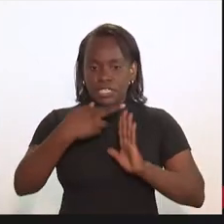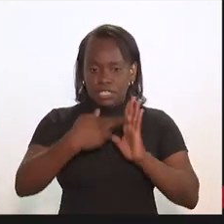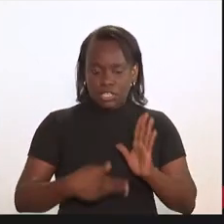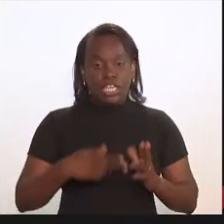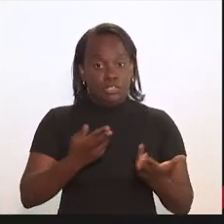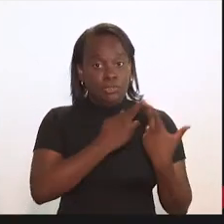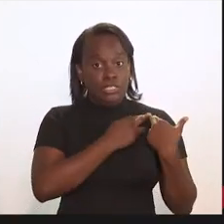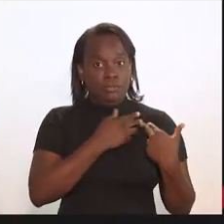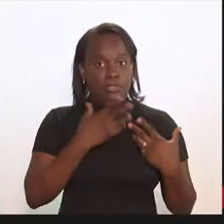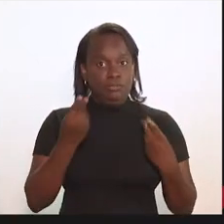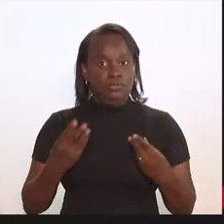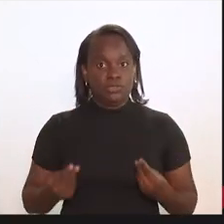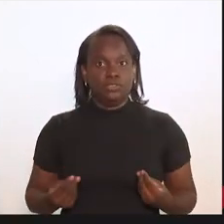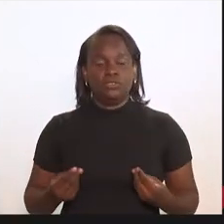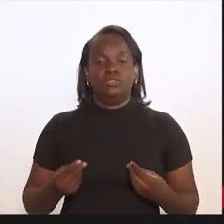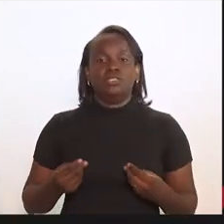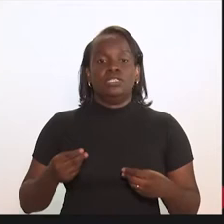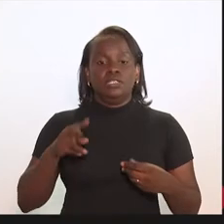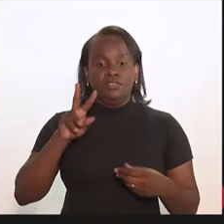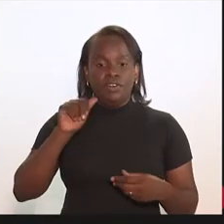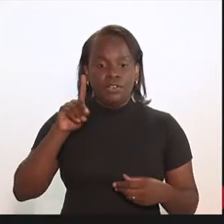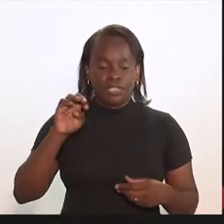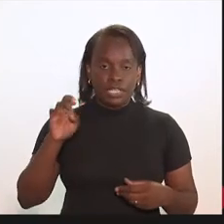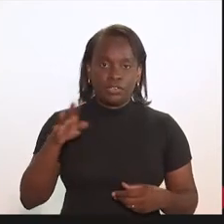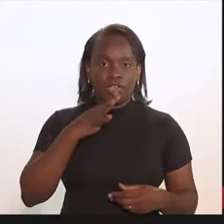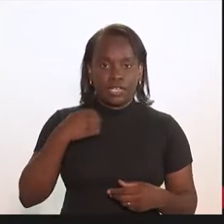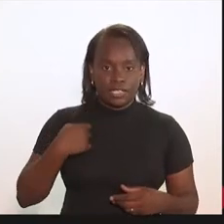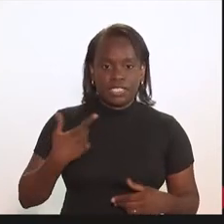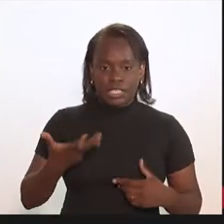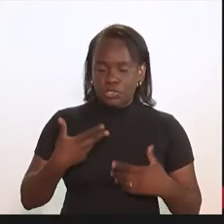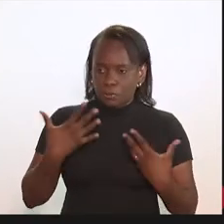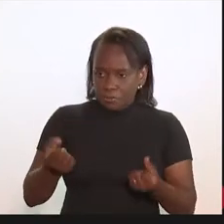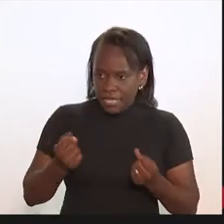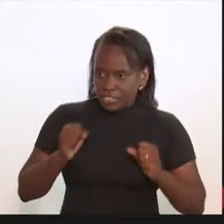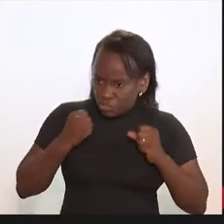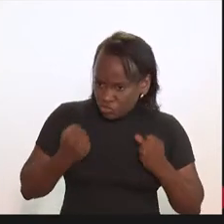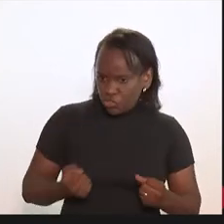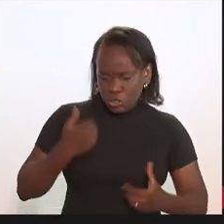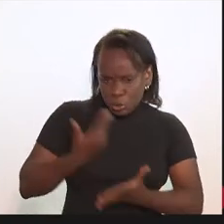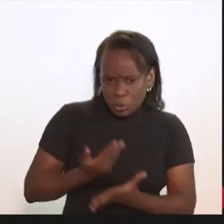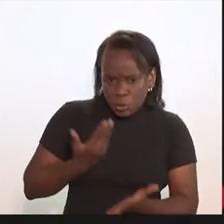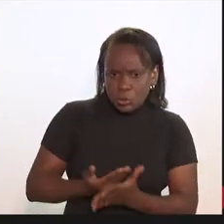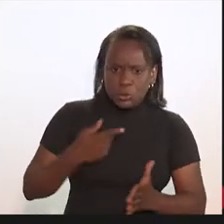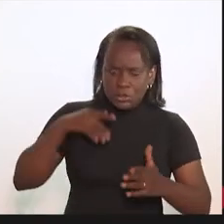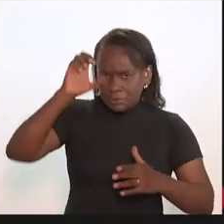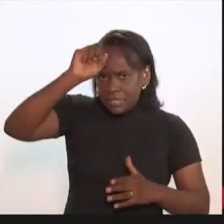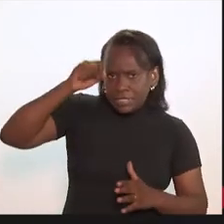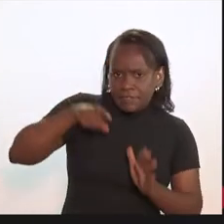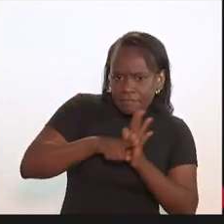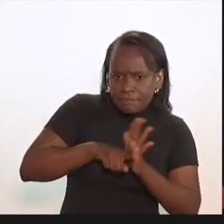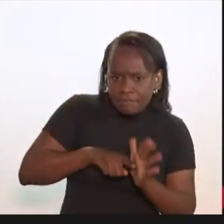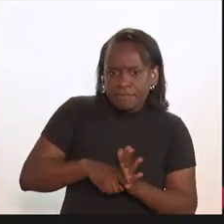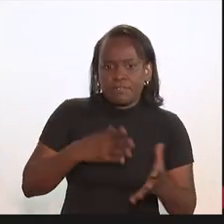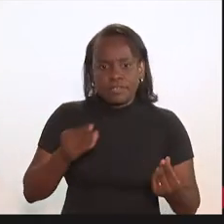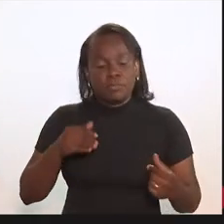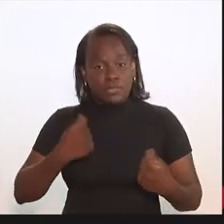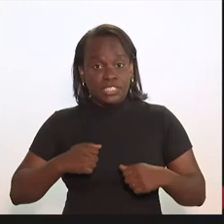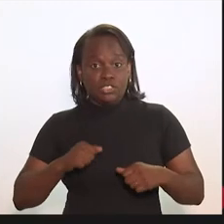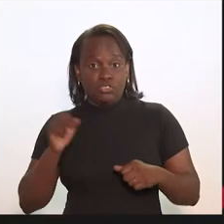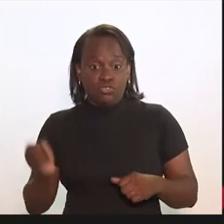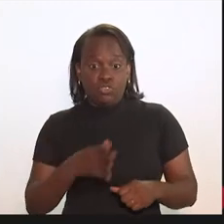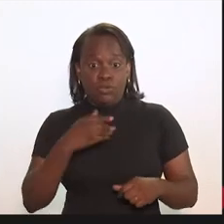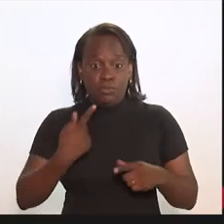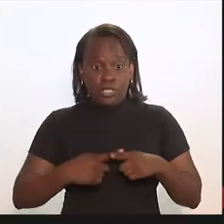relatoria, uma responsabilidade muito grande, Valdeck me conhece um pouquinho, quando eu pego um negócio eu pego para valer, para estudar, para aprender, preciso me